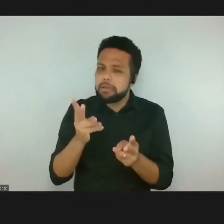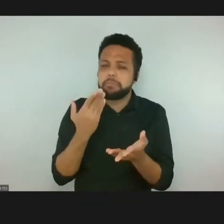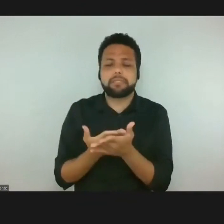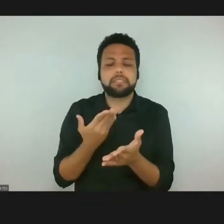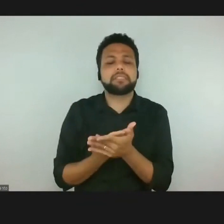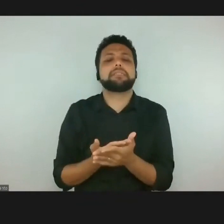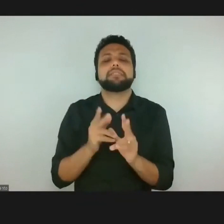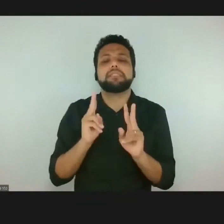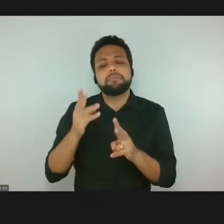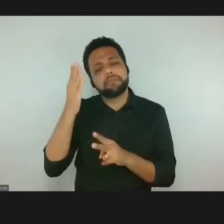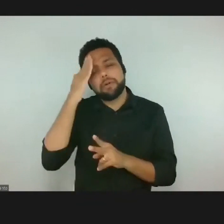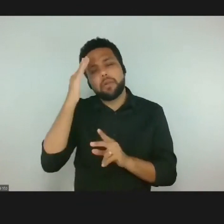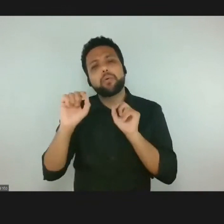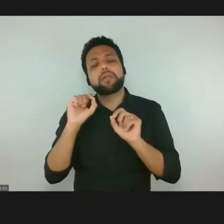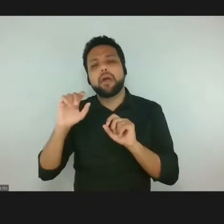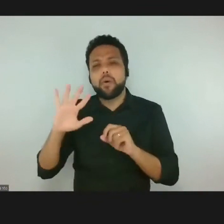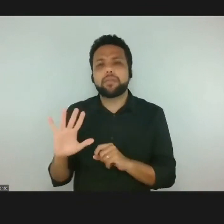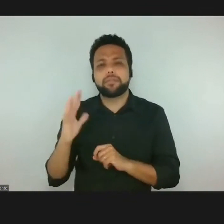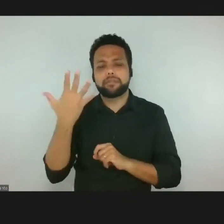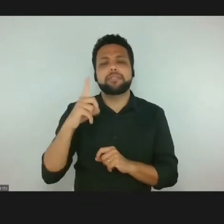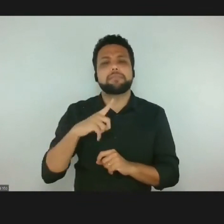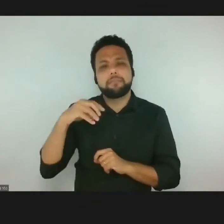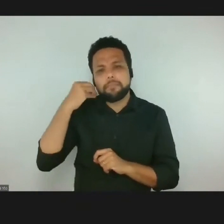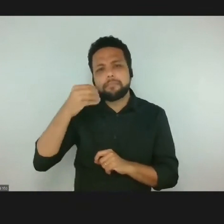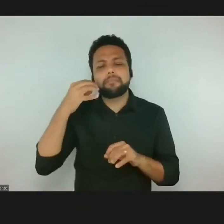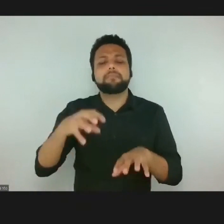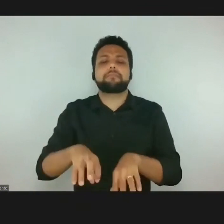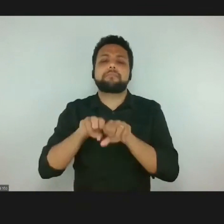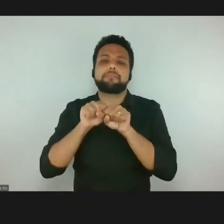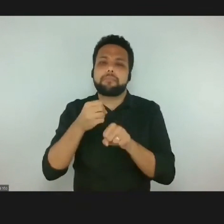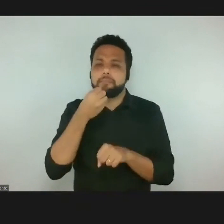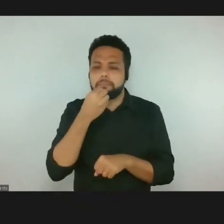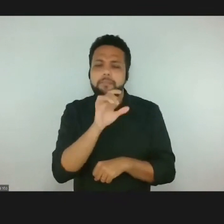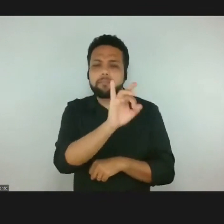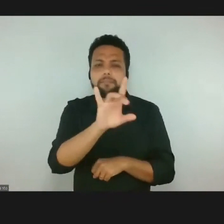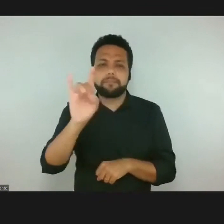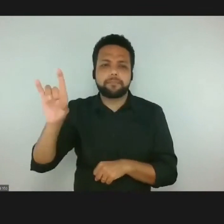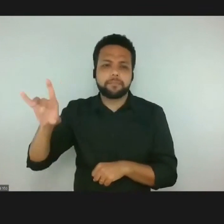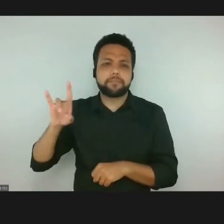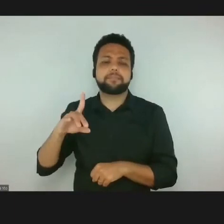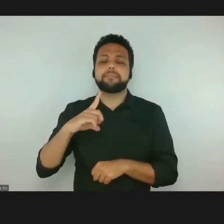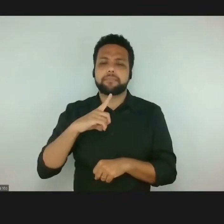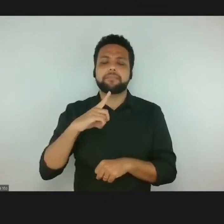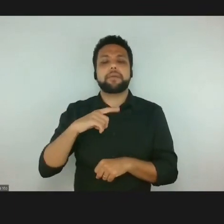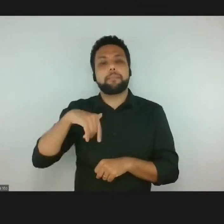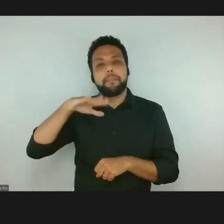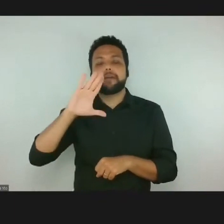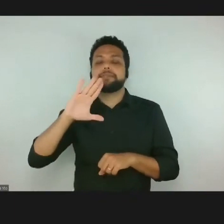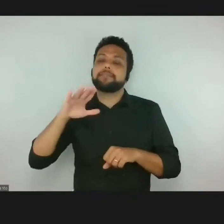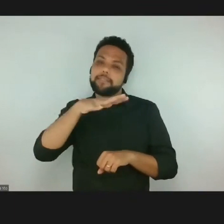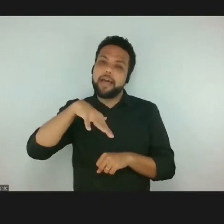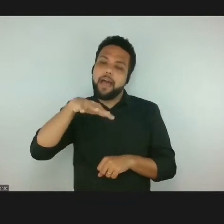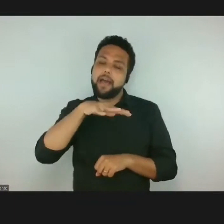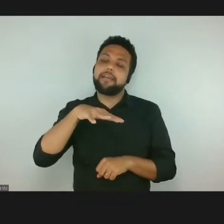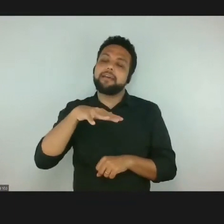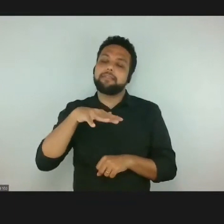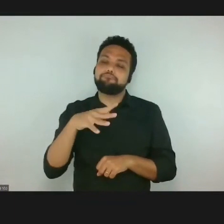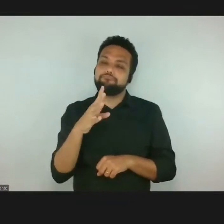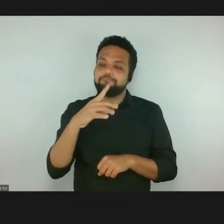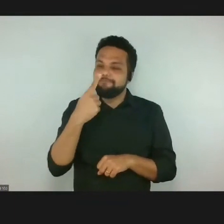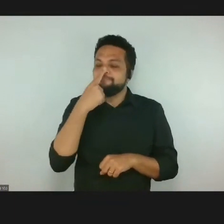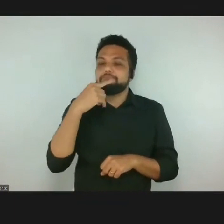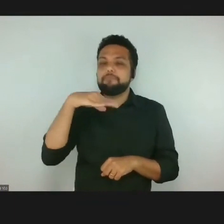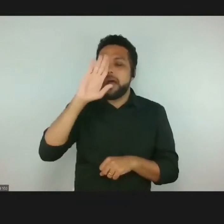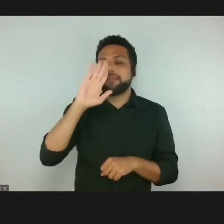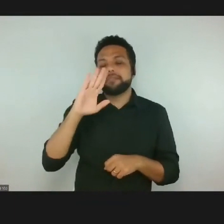acontecendo, tem uma experiência muito grande, uma formação muito boa, cada um deles puxa um pouco para uma área, o que é ótimo, porque aí a gente nem sempre tem